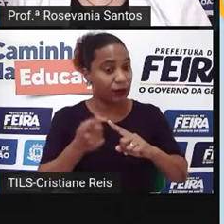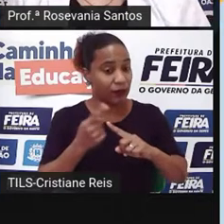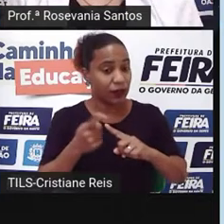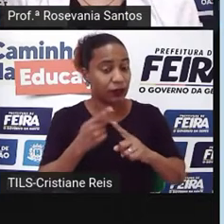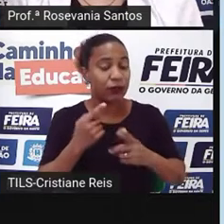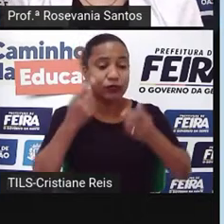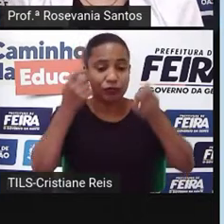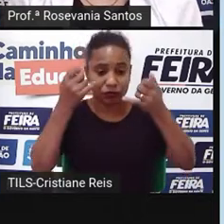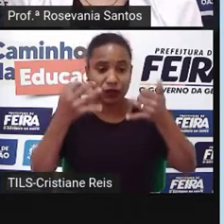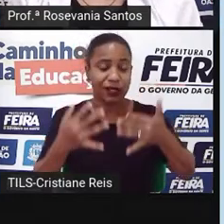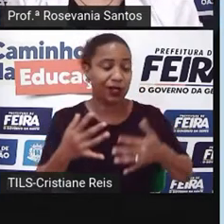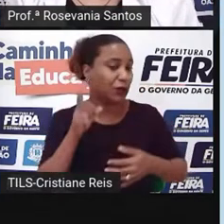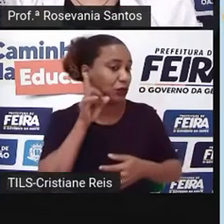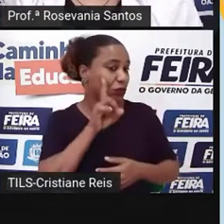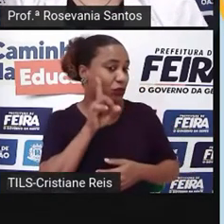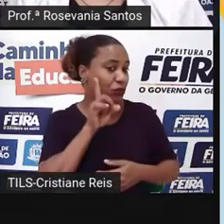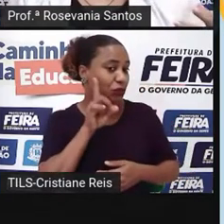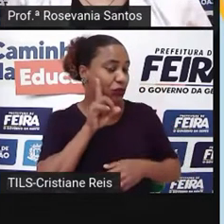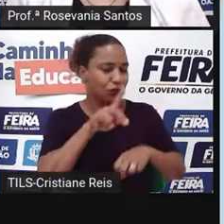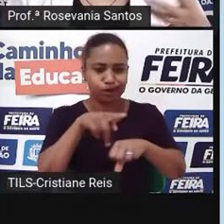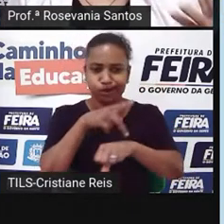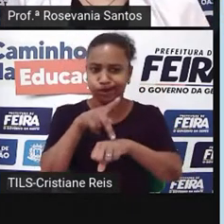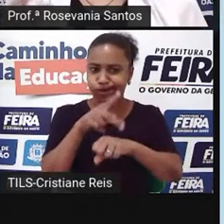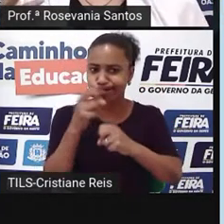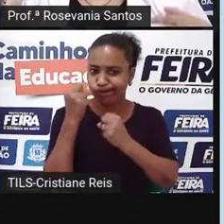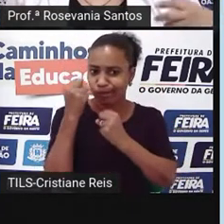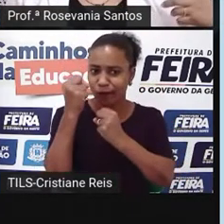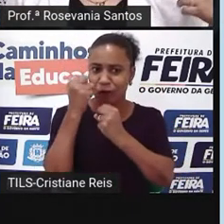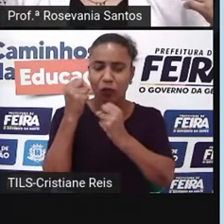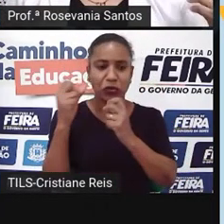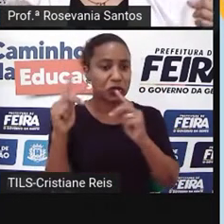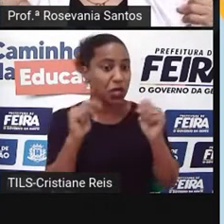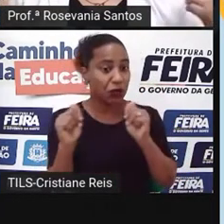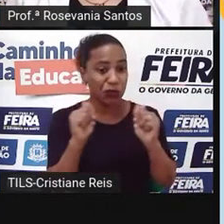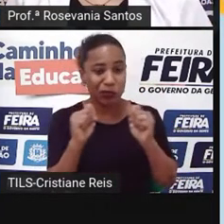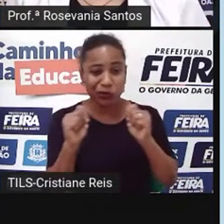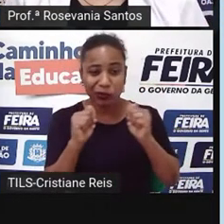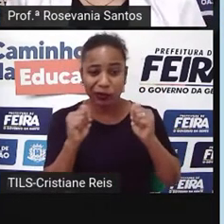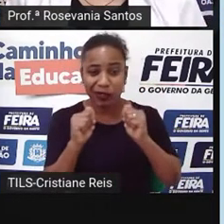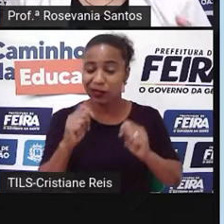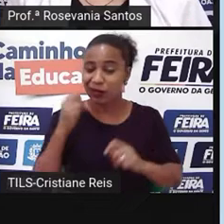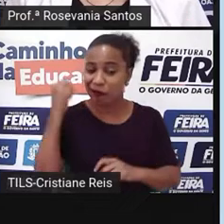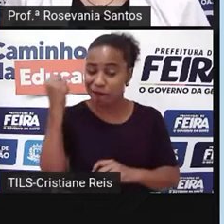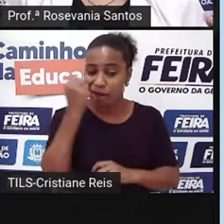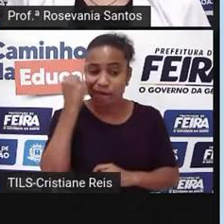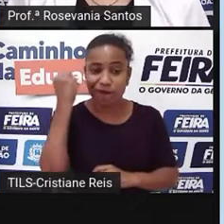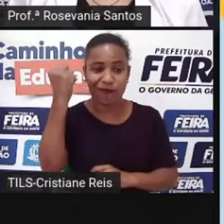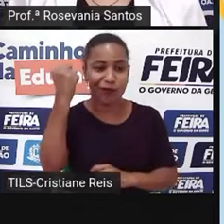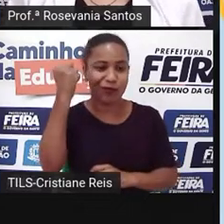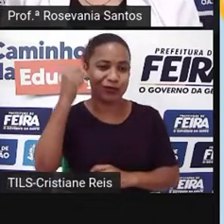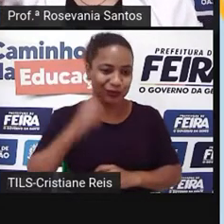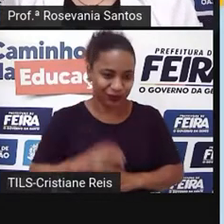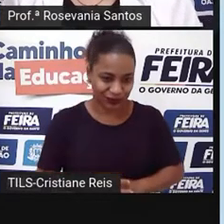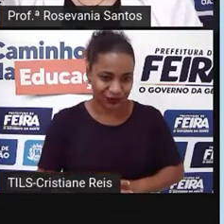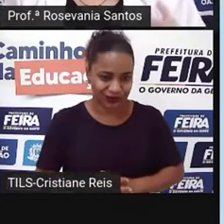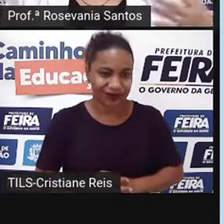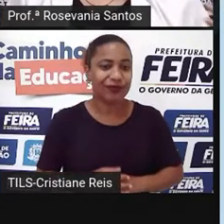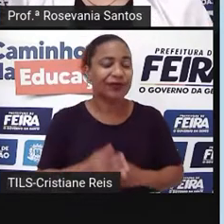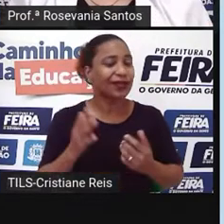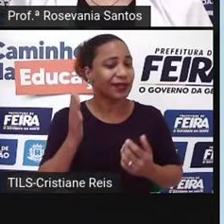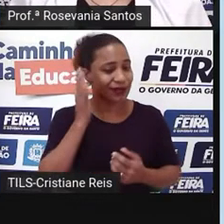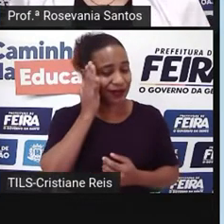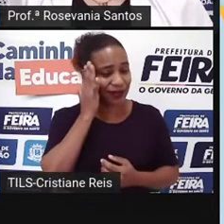que é essa potência econômica, né, que nós já estamos acostumados a ouvir falar, quase que praticamente todas as relações